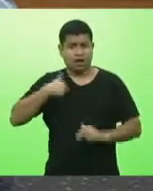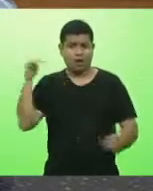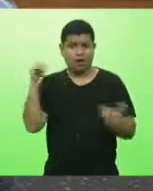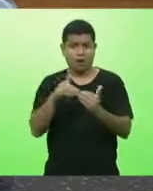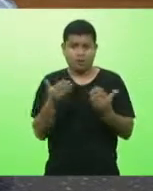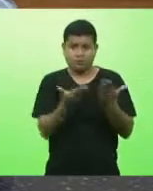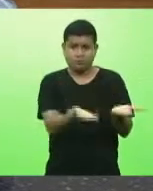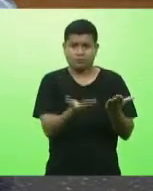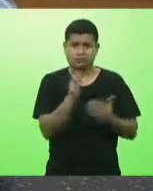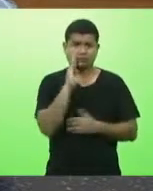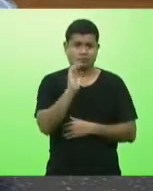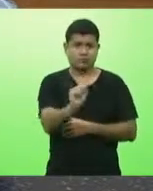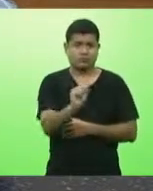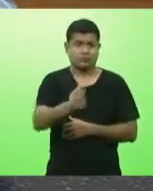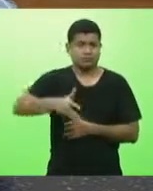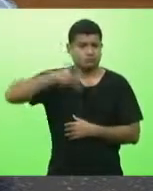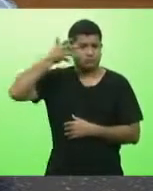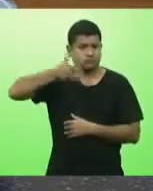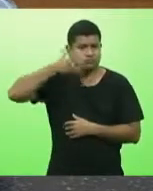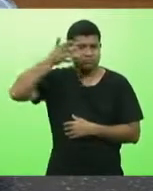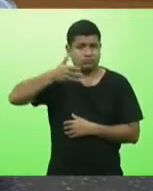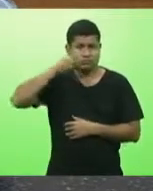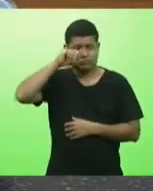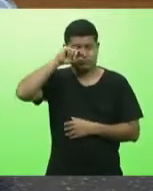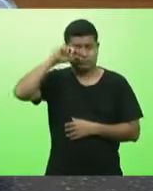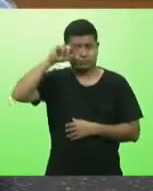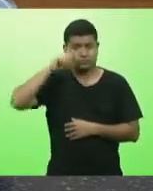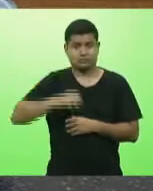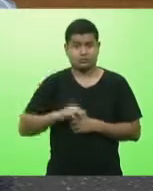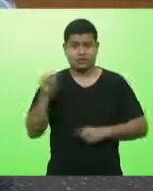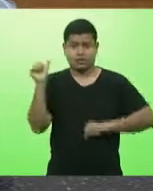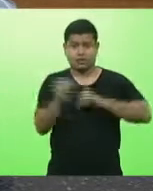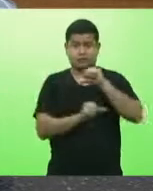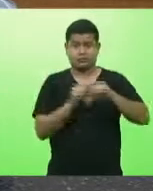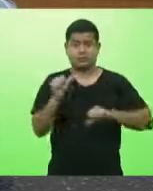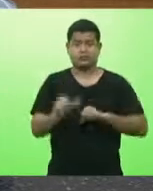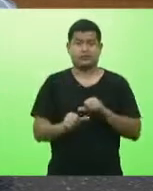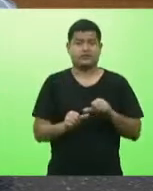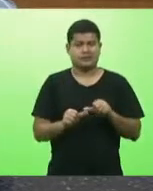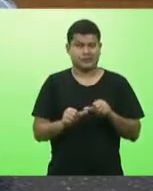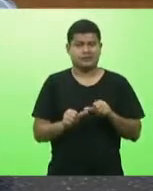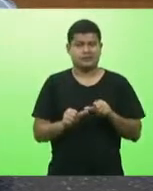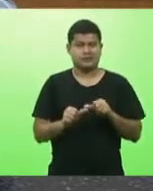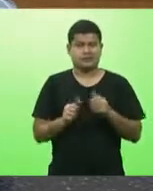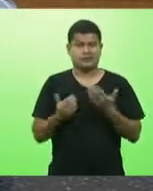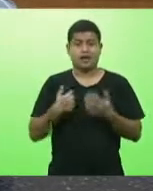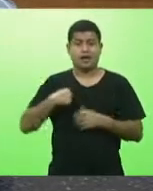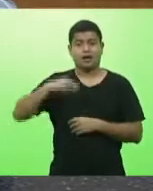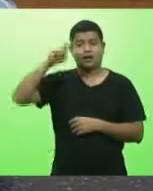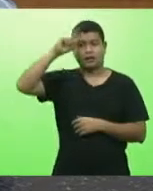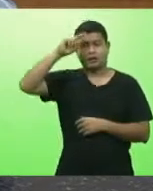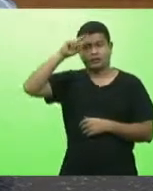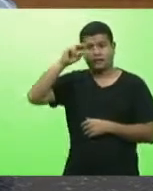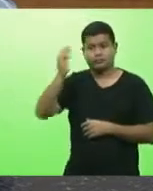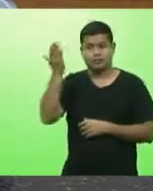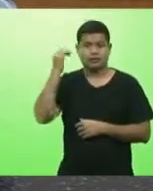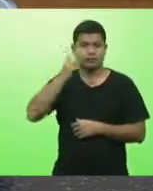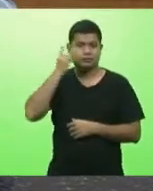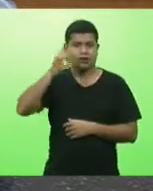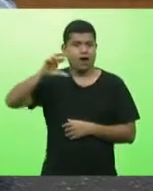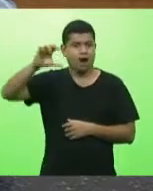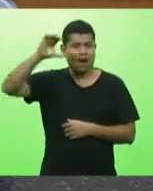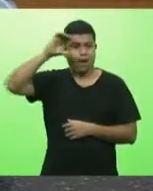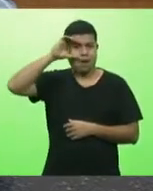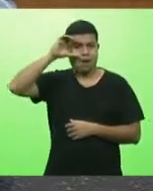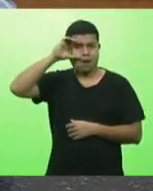manifestação de vossa excelência e com a alteração eu lembro do deputado Coruja que já defendia